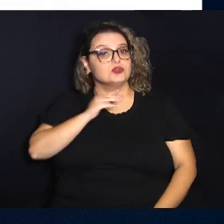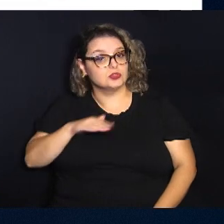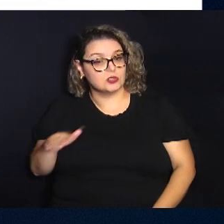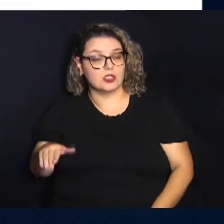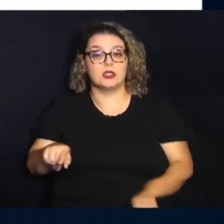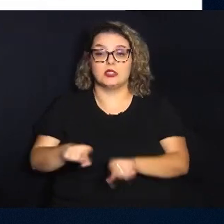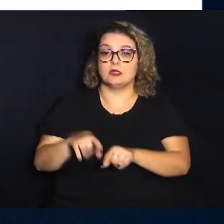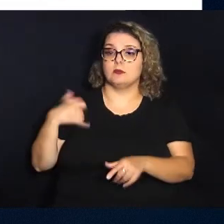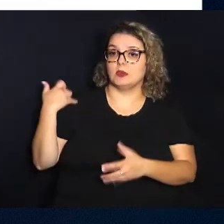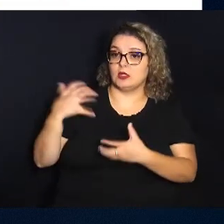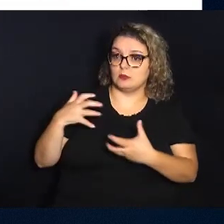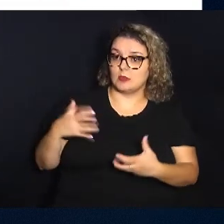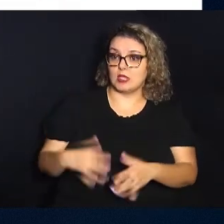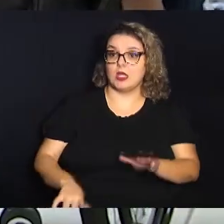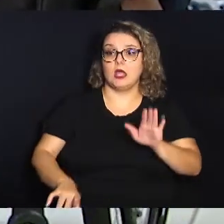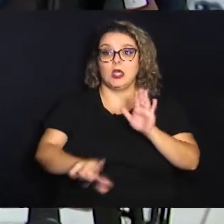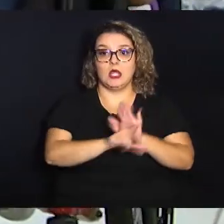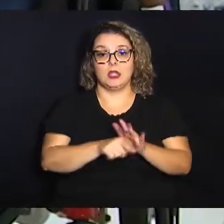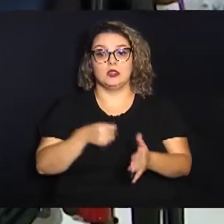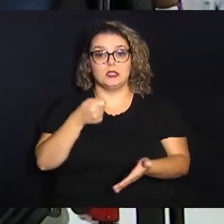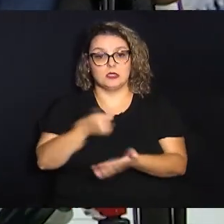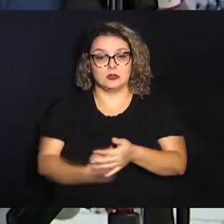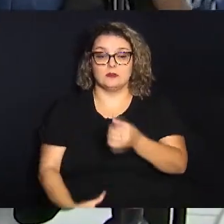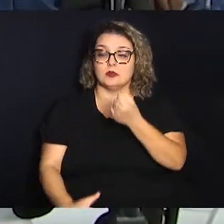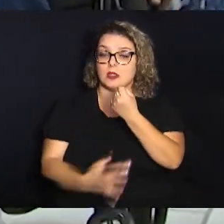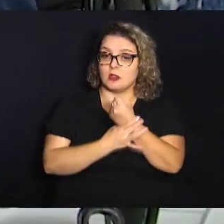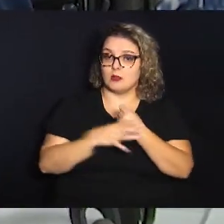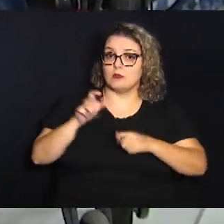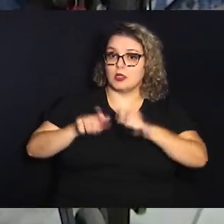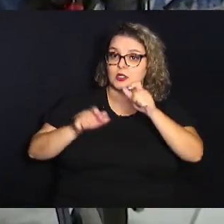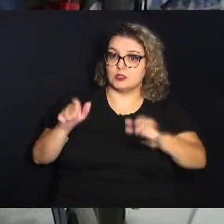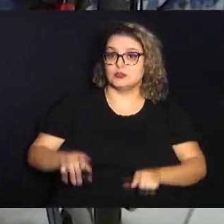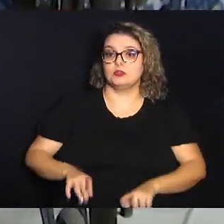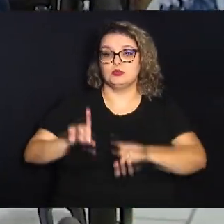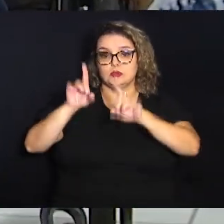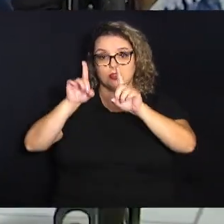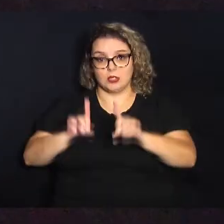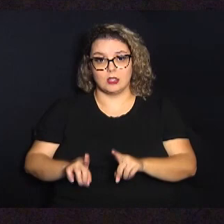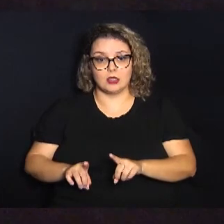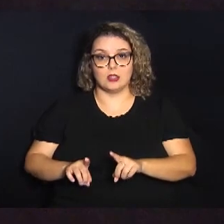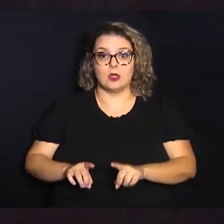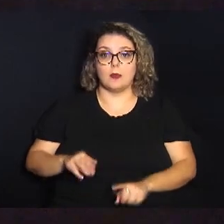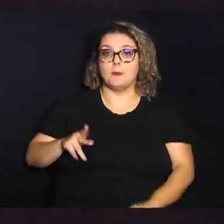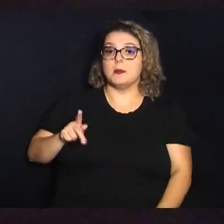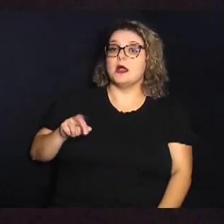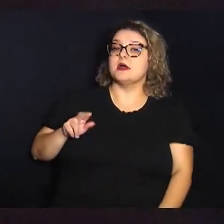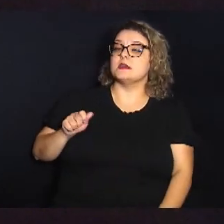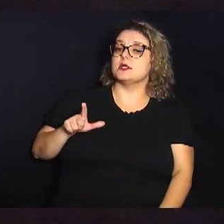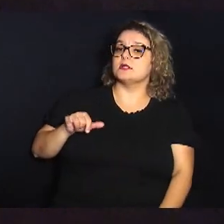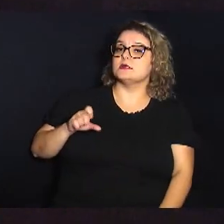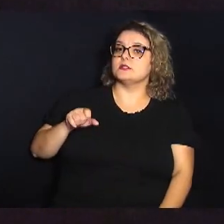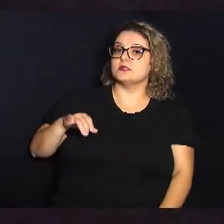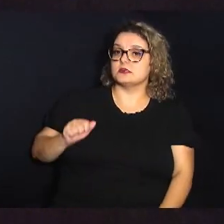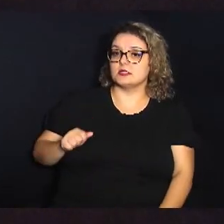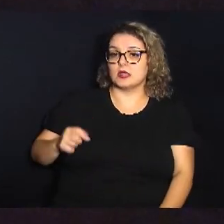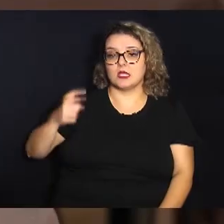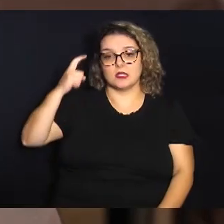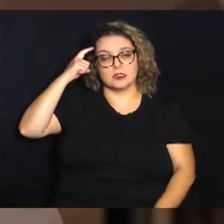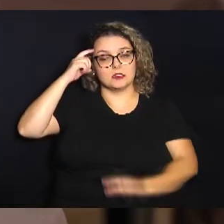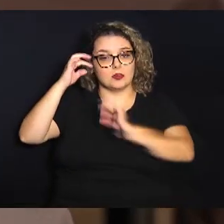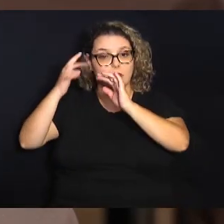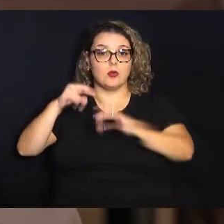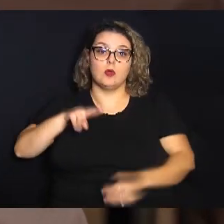Infantis e Geriátricas A lei assegura pessoas com deficiência, pessoas com paralisia cerebral